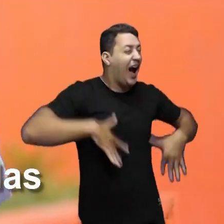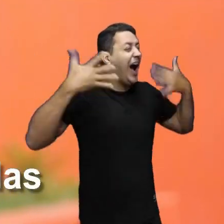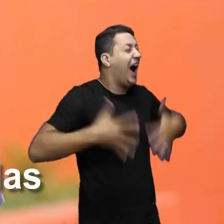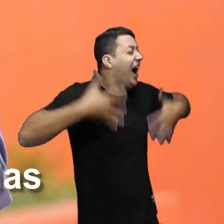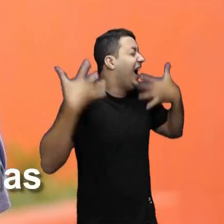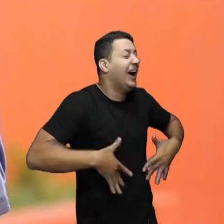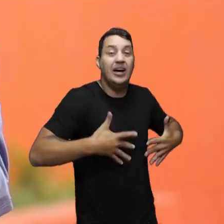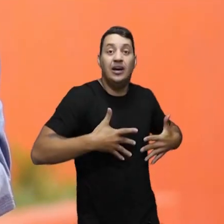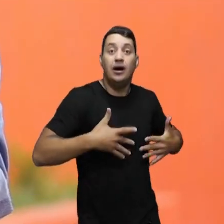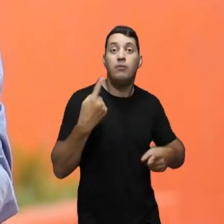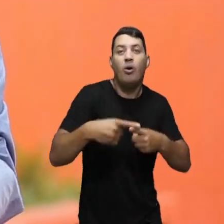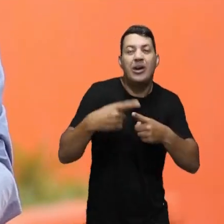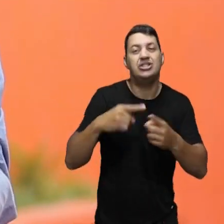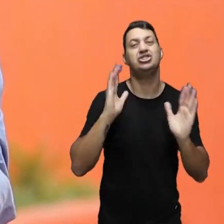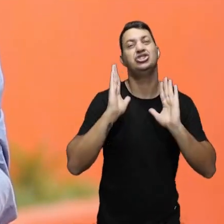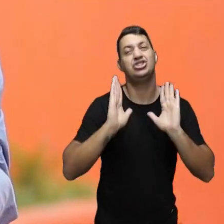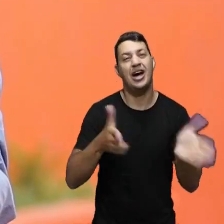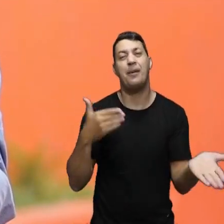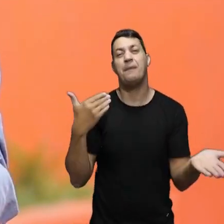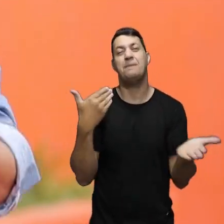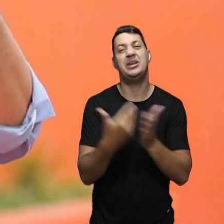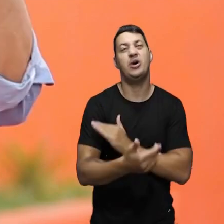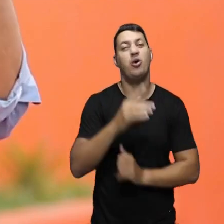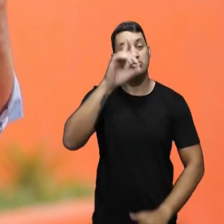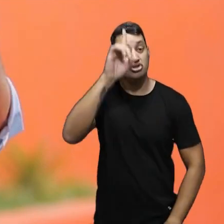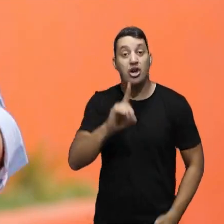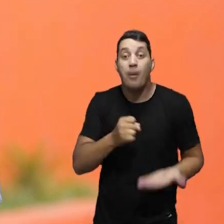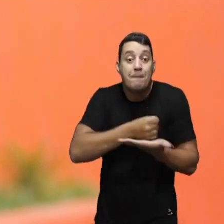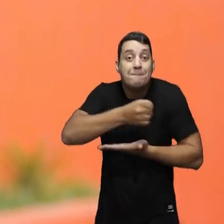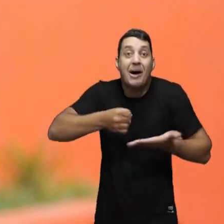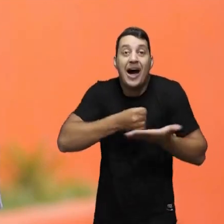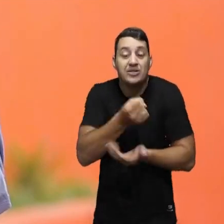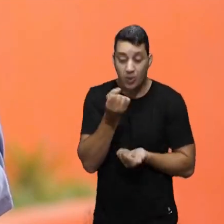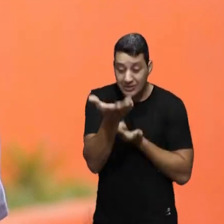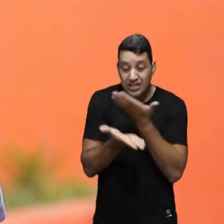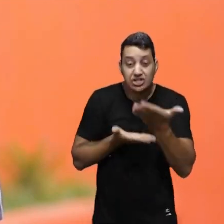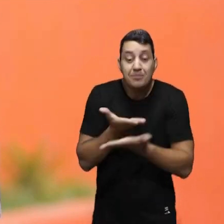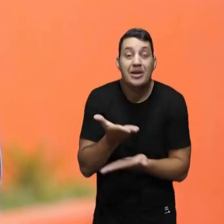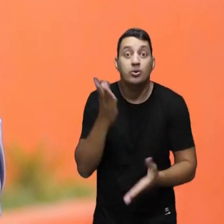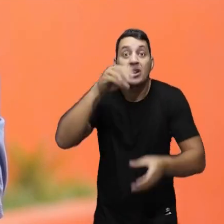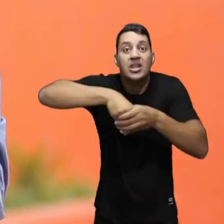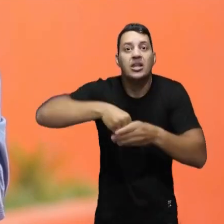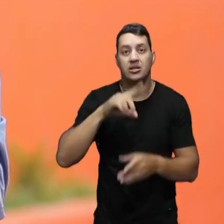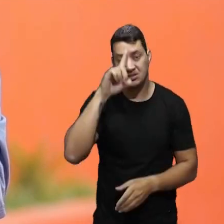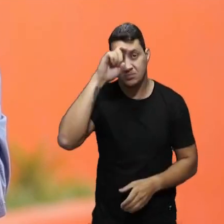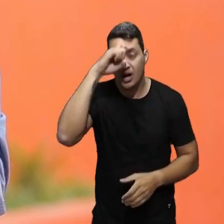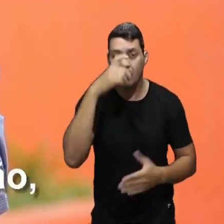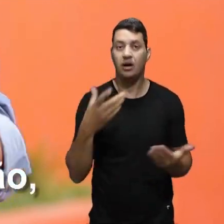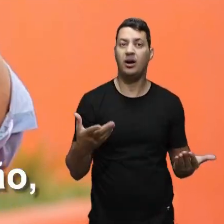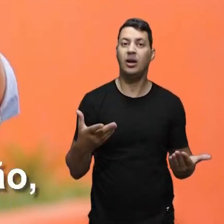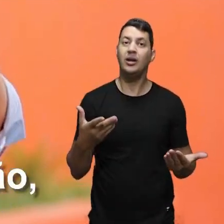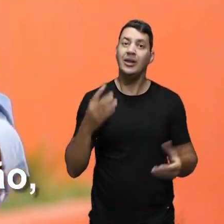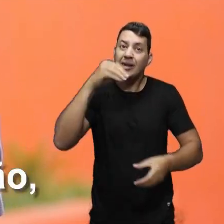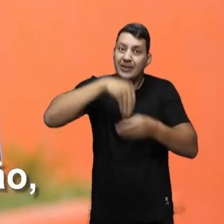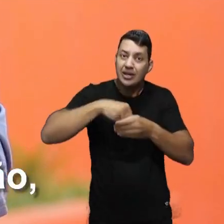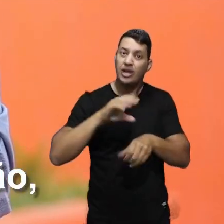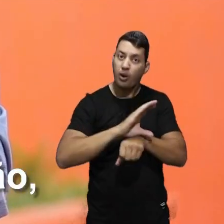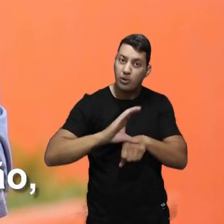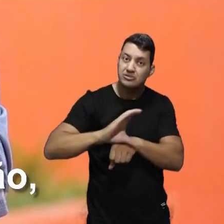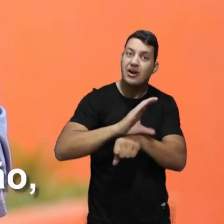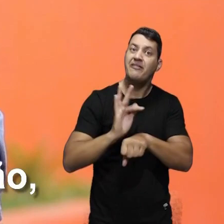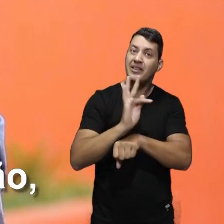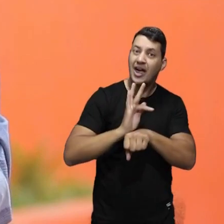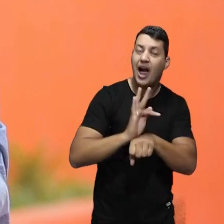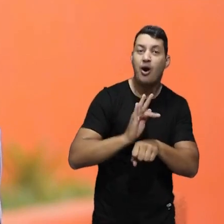estavam desesperadas, porque tinham perdido o direito básico do atendimento à saúde. Está previsto na nossa